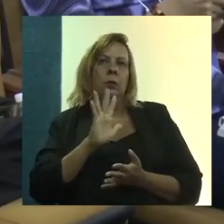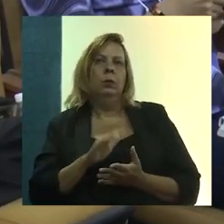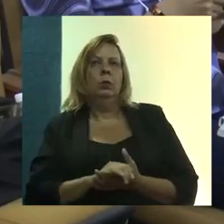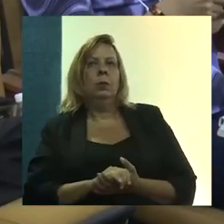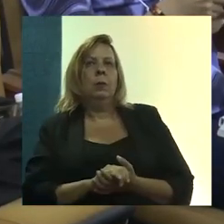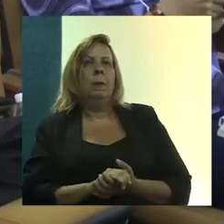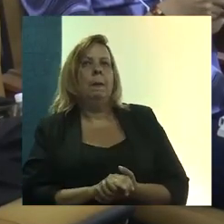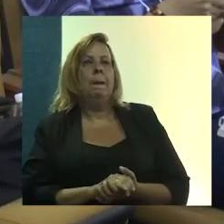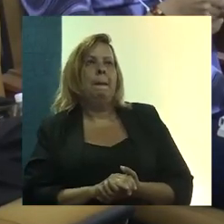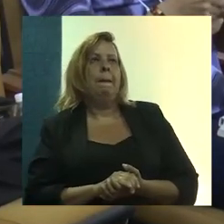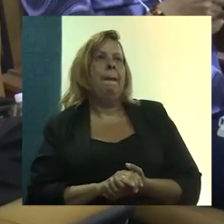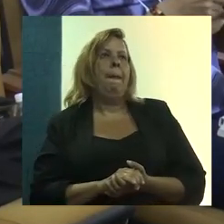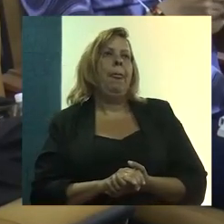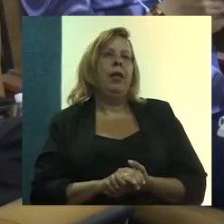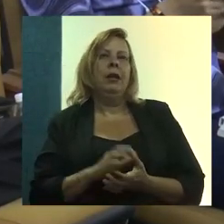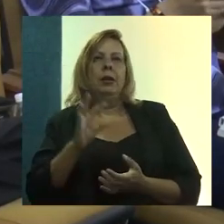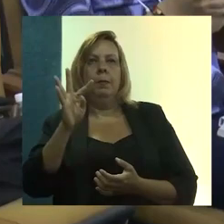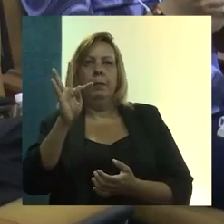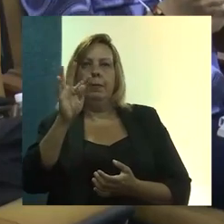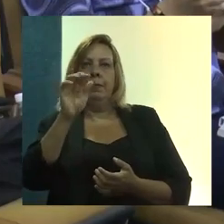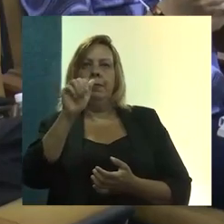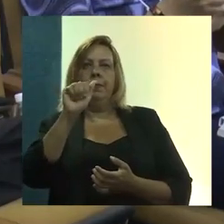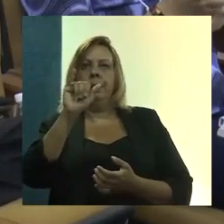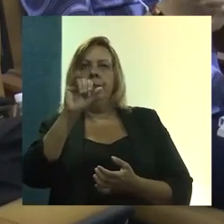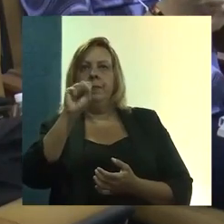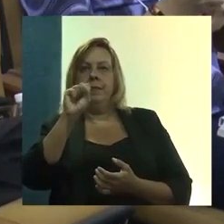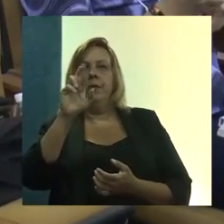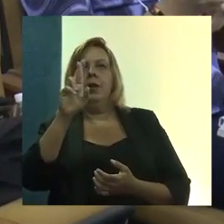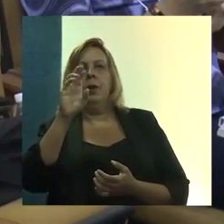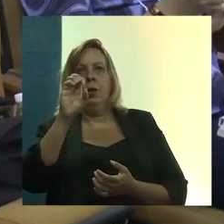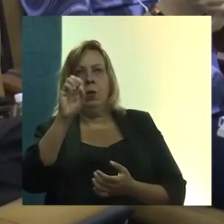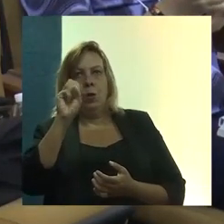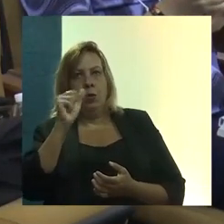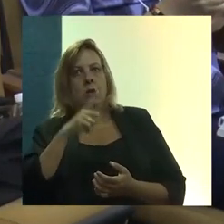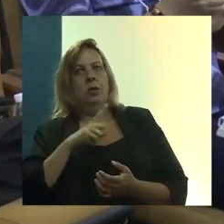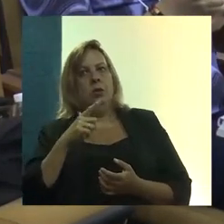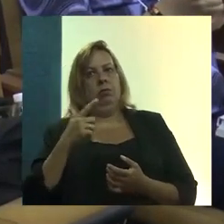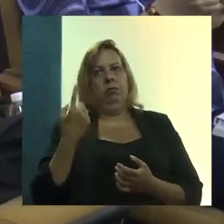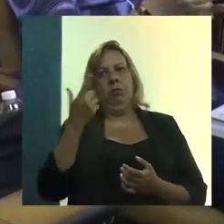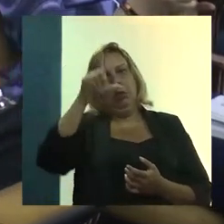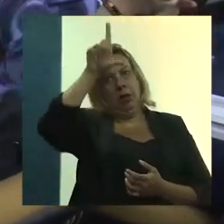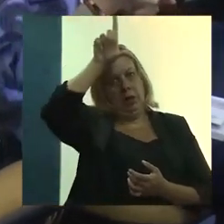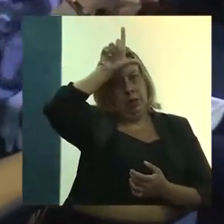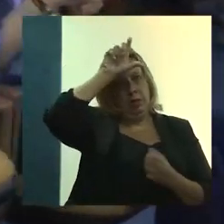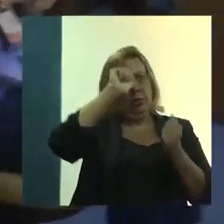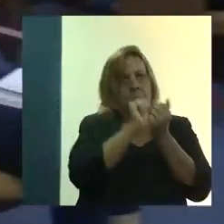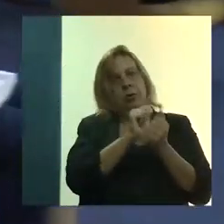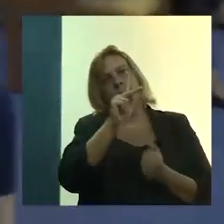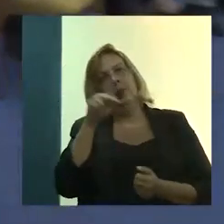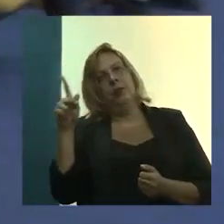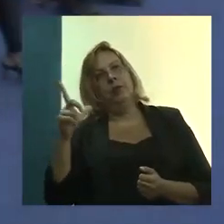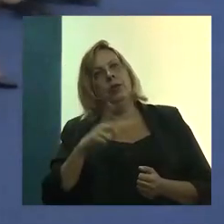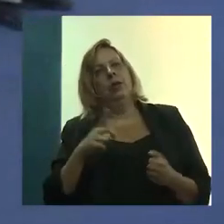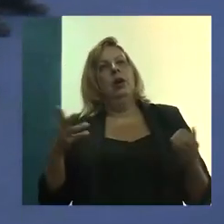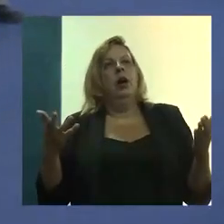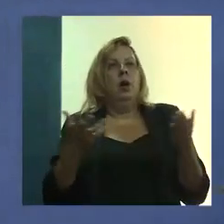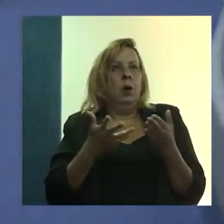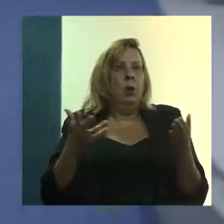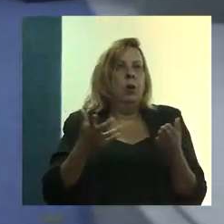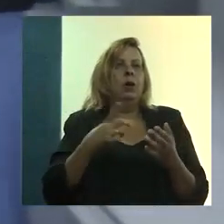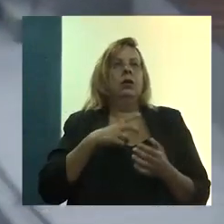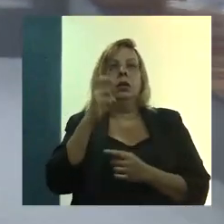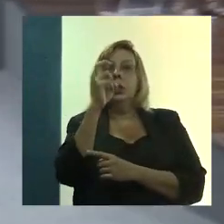publicação, foi a Thais Rosa, que esteve à frente com outros professores, e estamos entrando, portanto, agora,